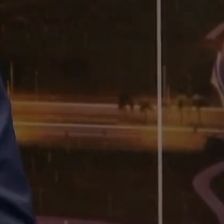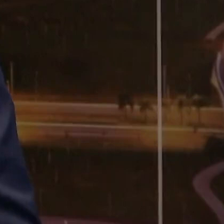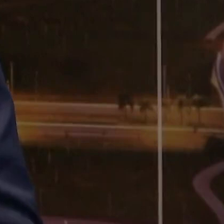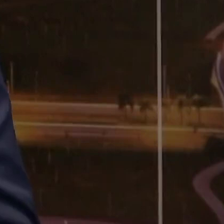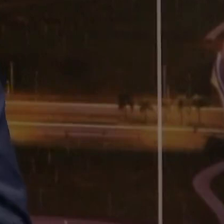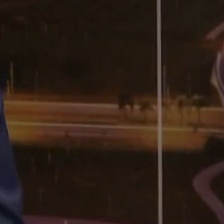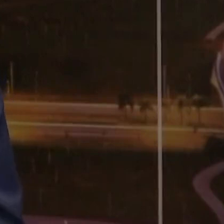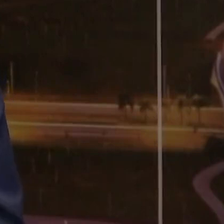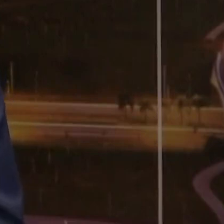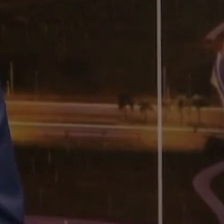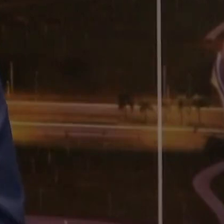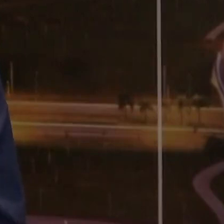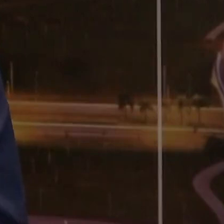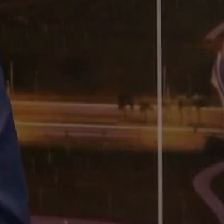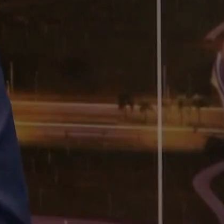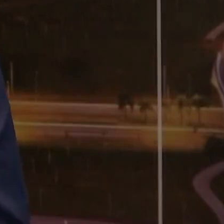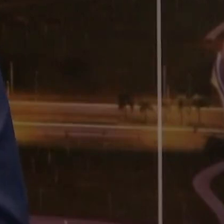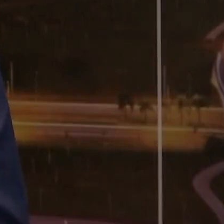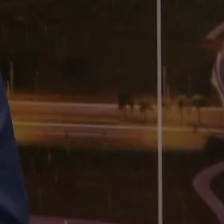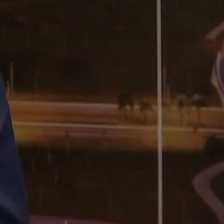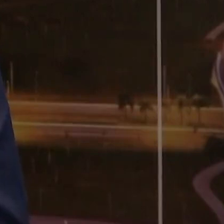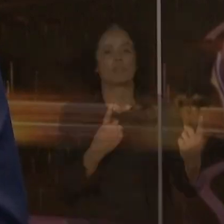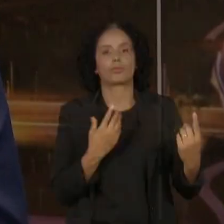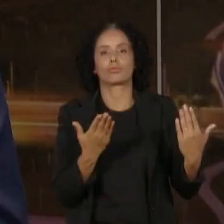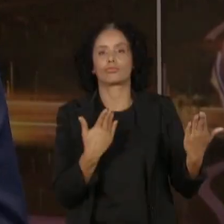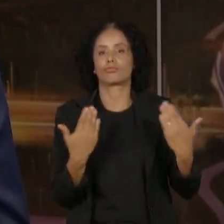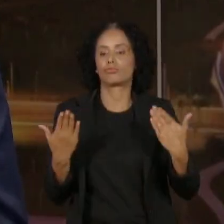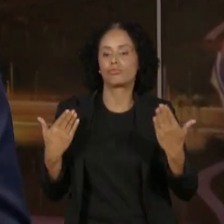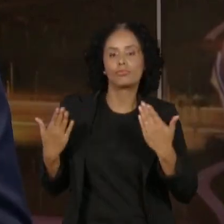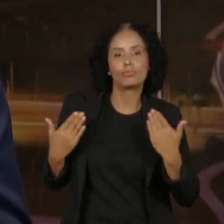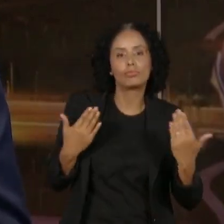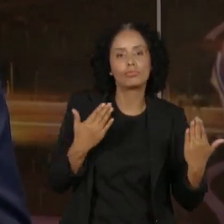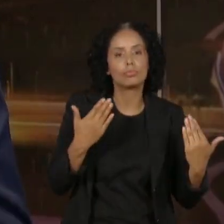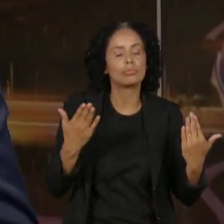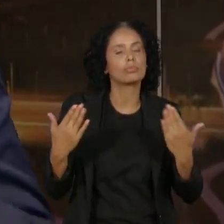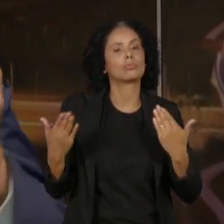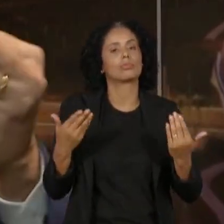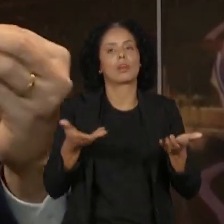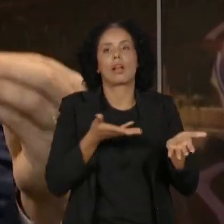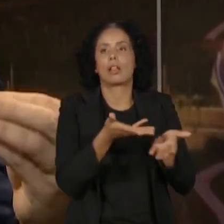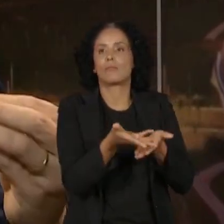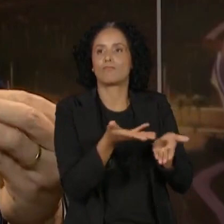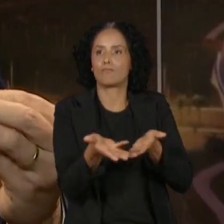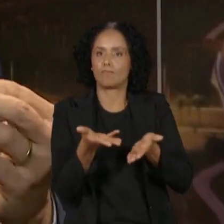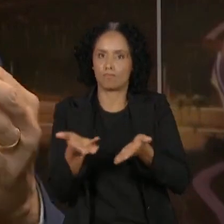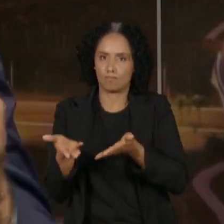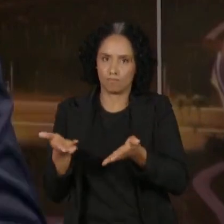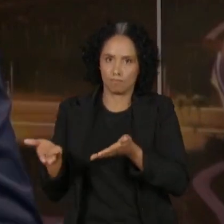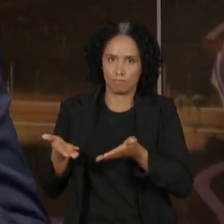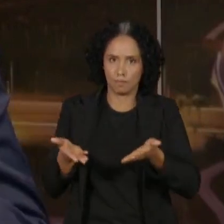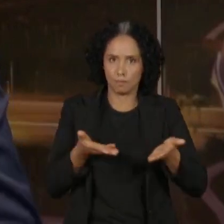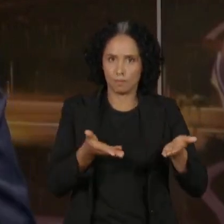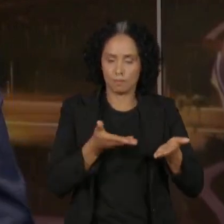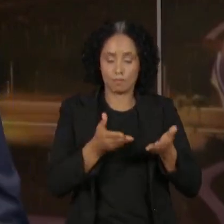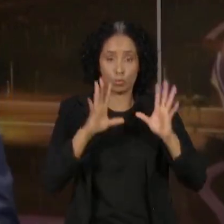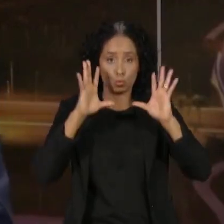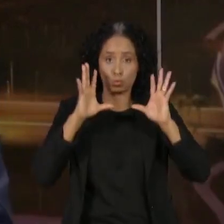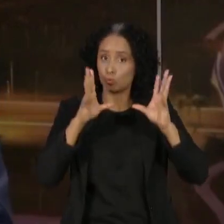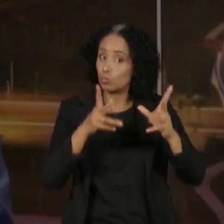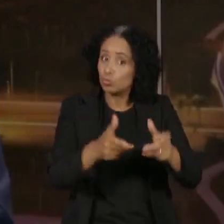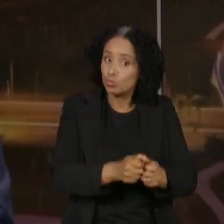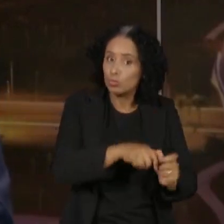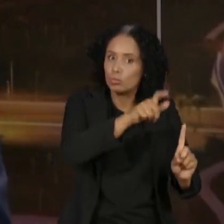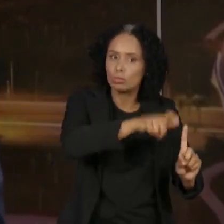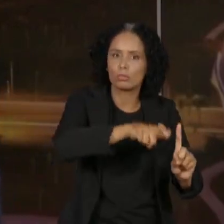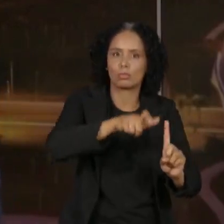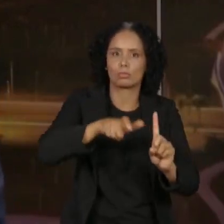exercer com muito diálogo e estabelecendo uma relação transversal com todos os